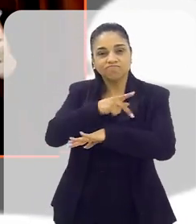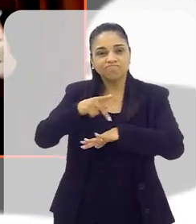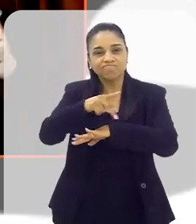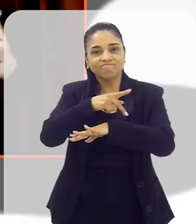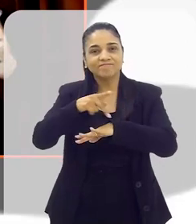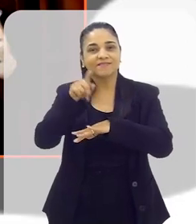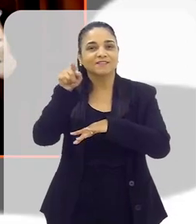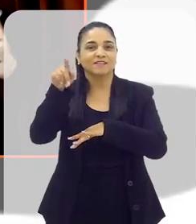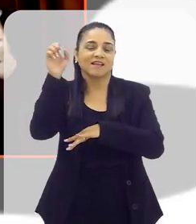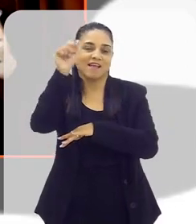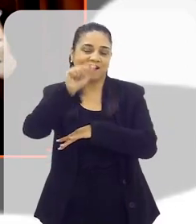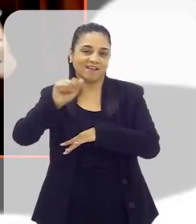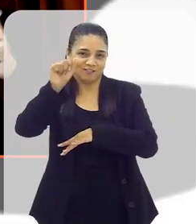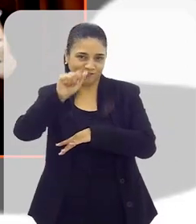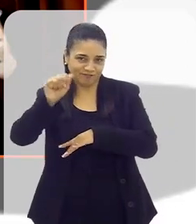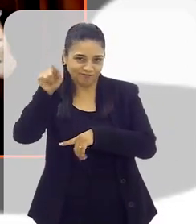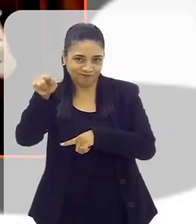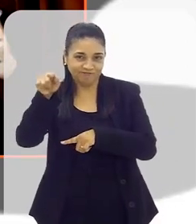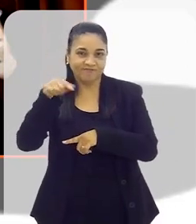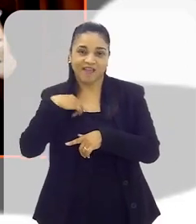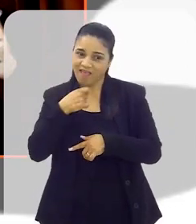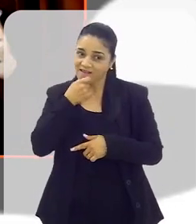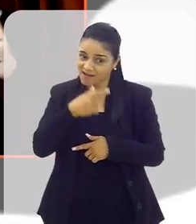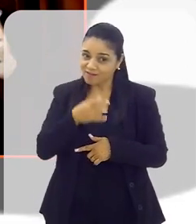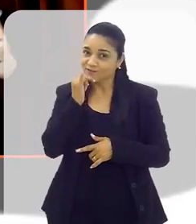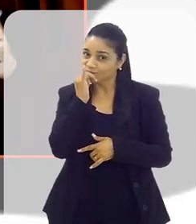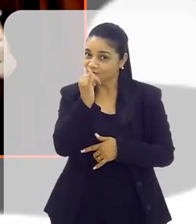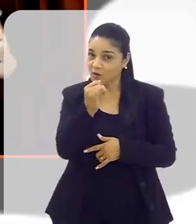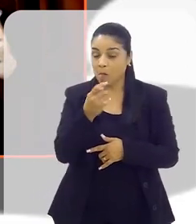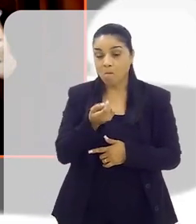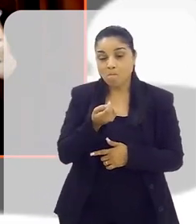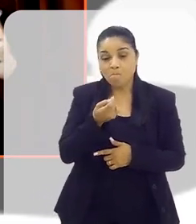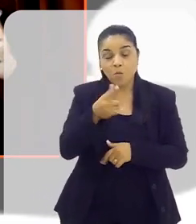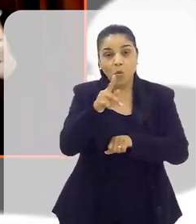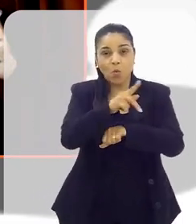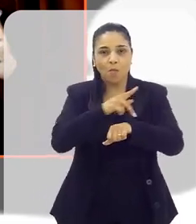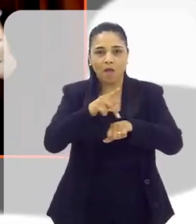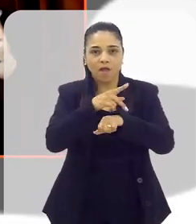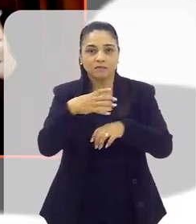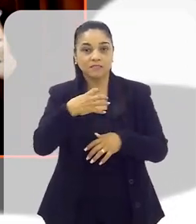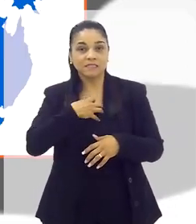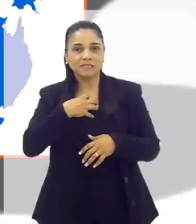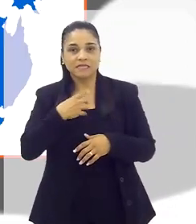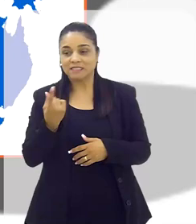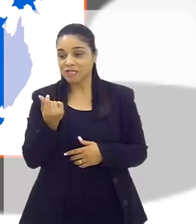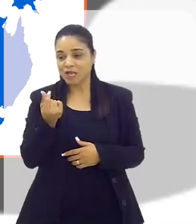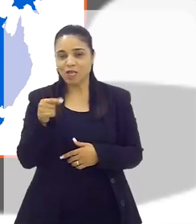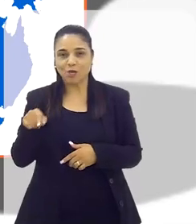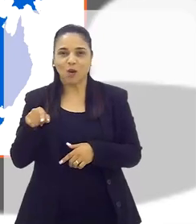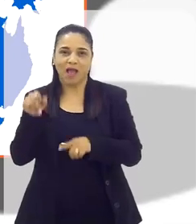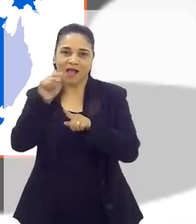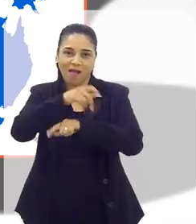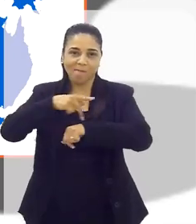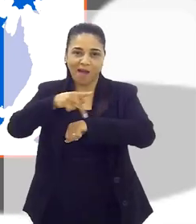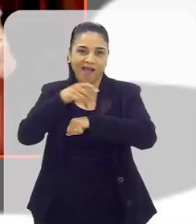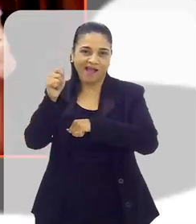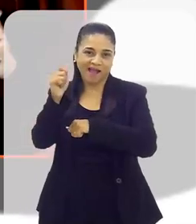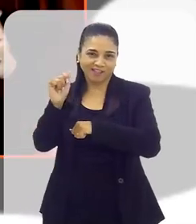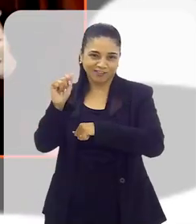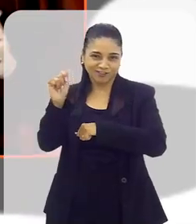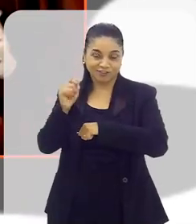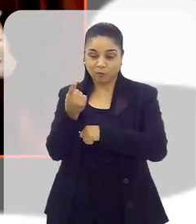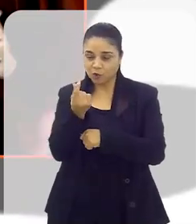eu vou dizer uma coisa para você engraçada, Cláudia, mas é um dos poucos países onde a gente se sente rico. Porque o câmbio é tão